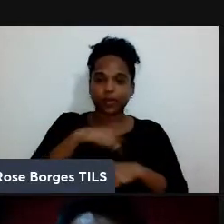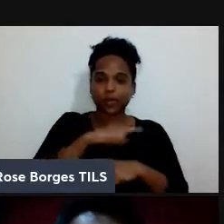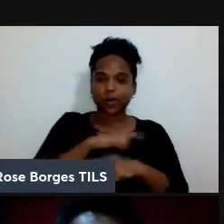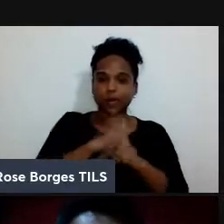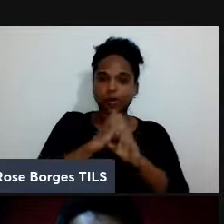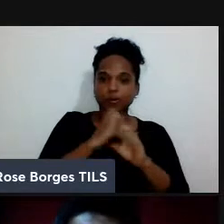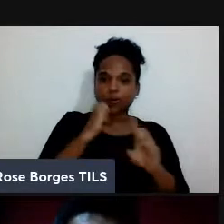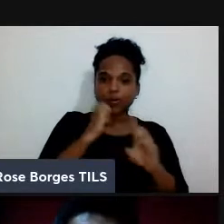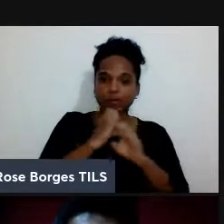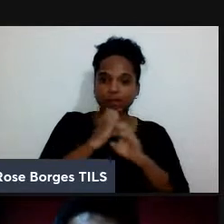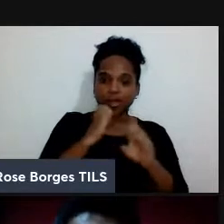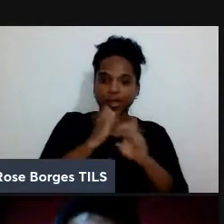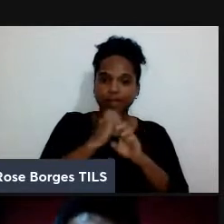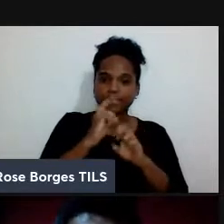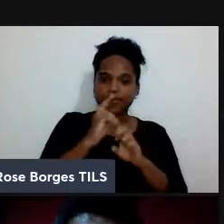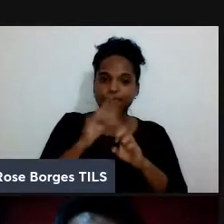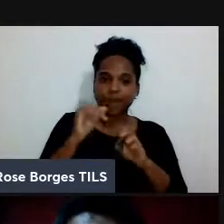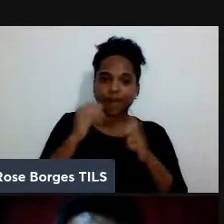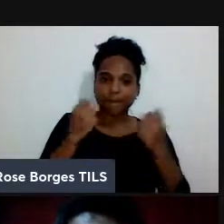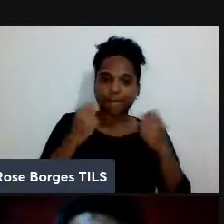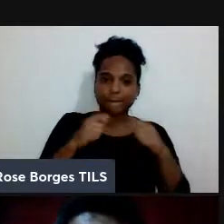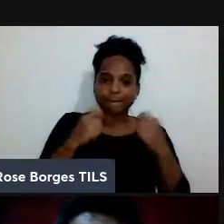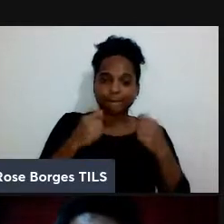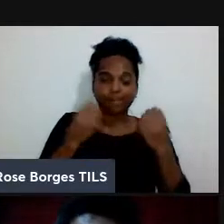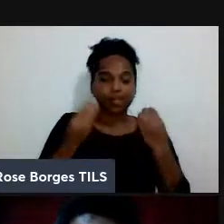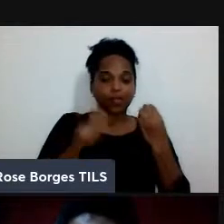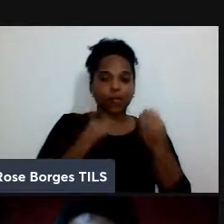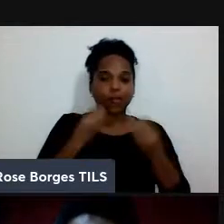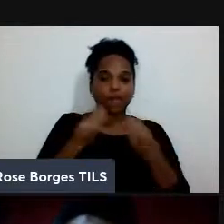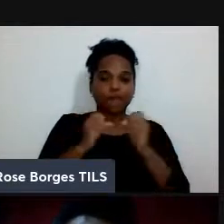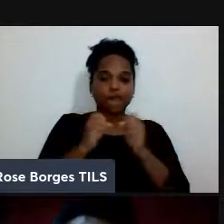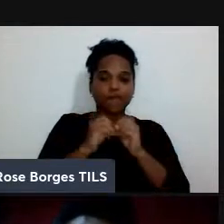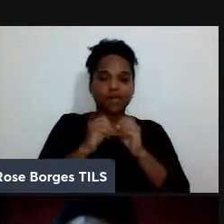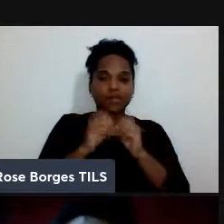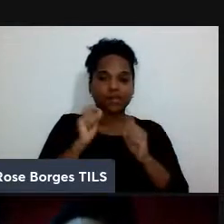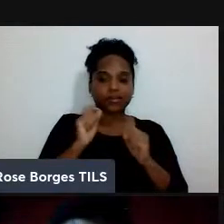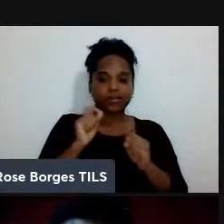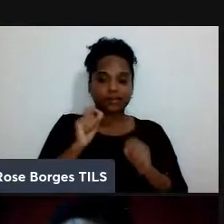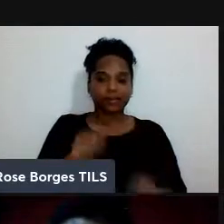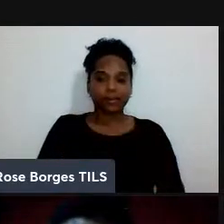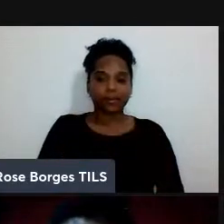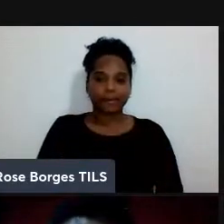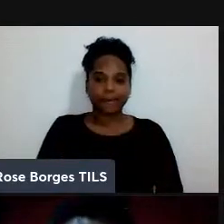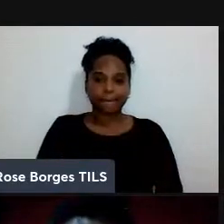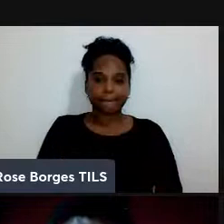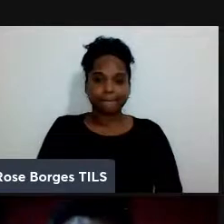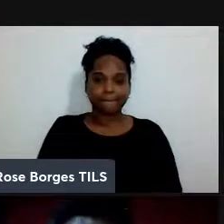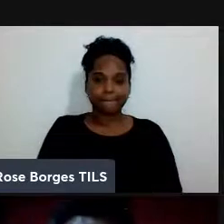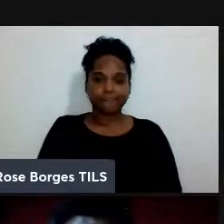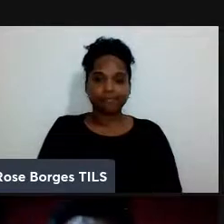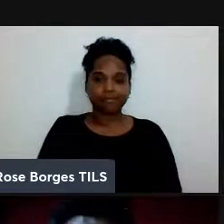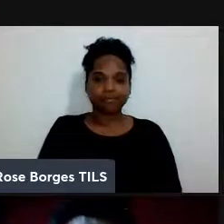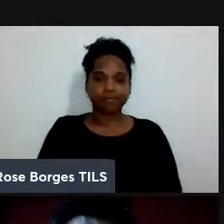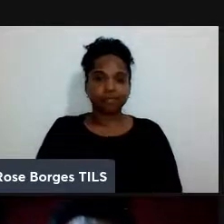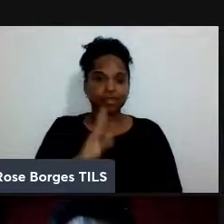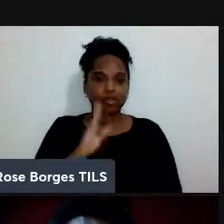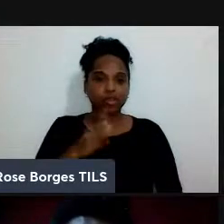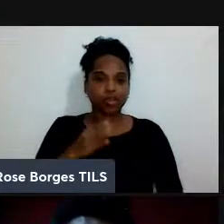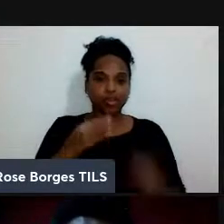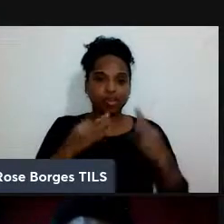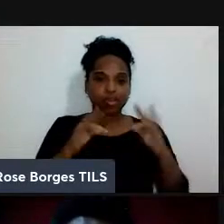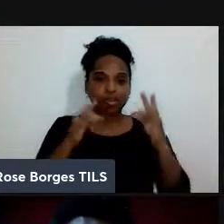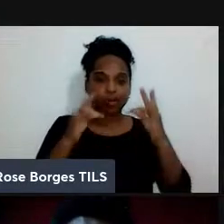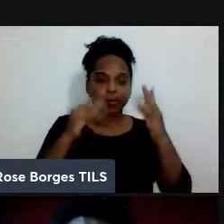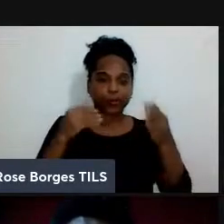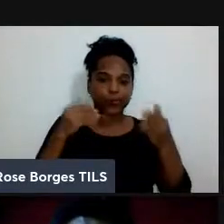ter que se deparar com essa tecnologia e como é que vai ser e a tecnologia está batendo a nossa porta só